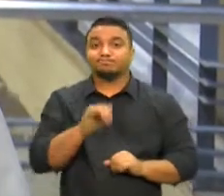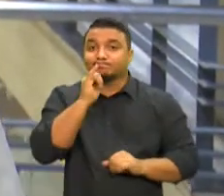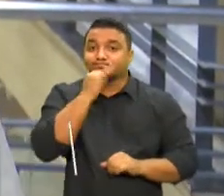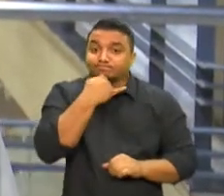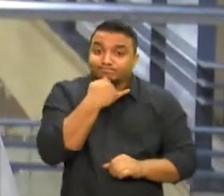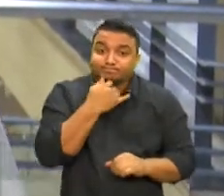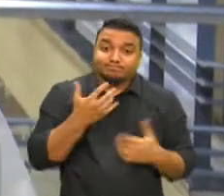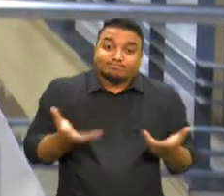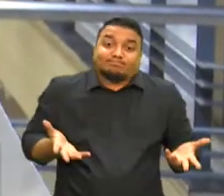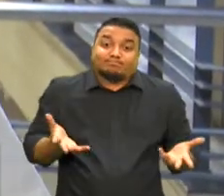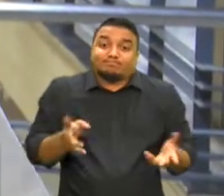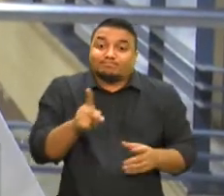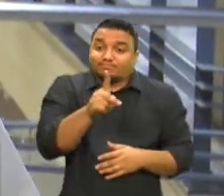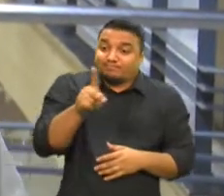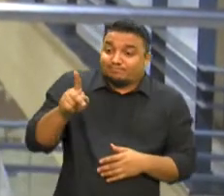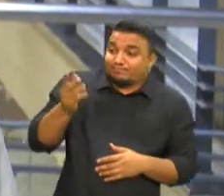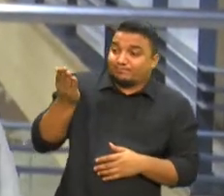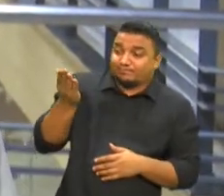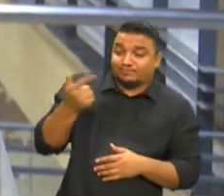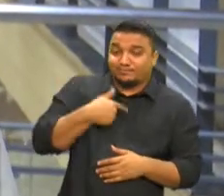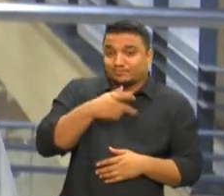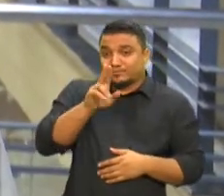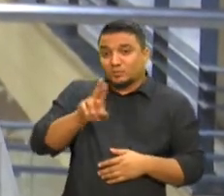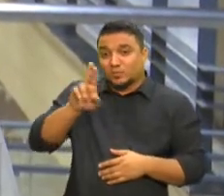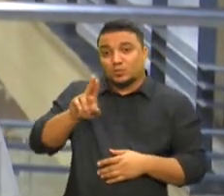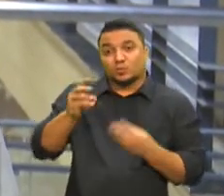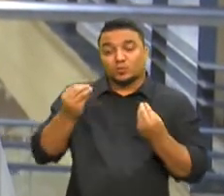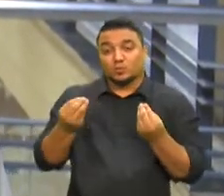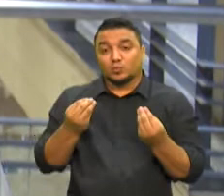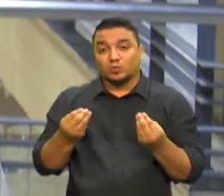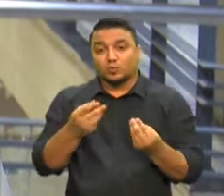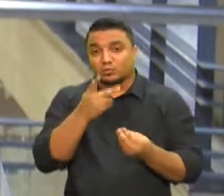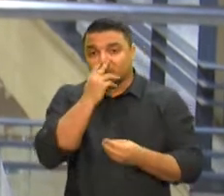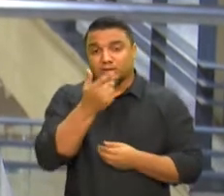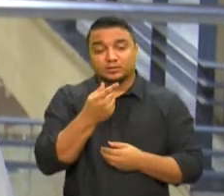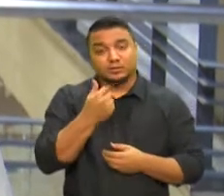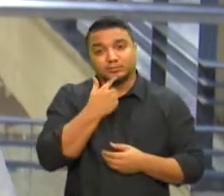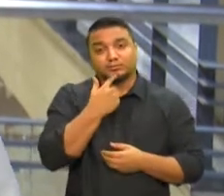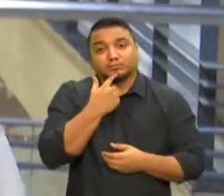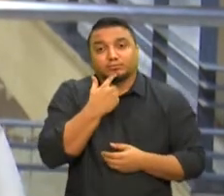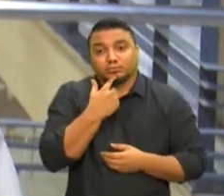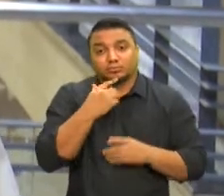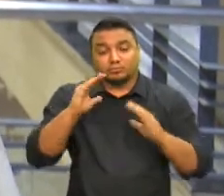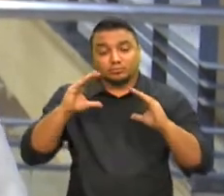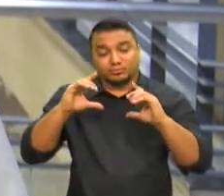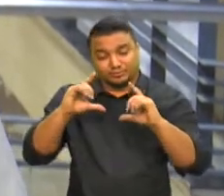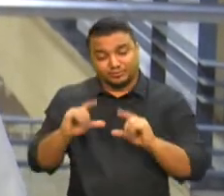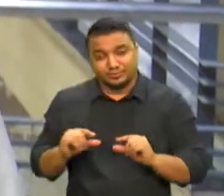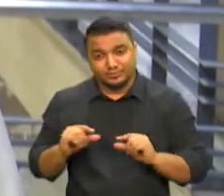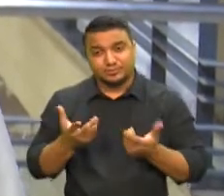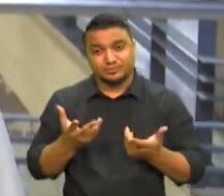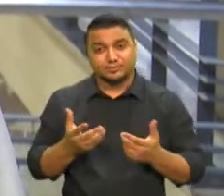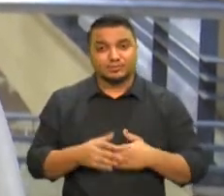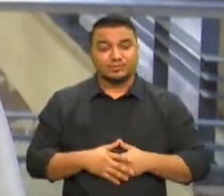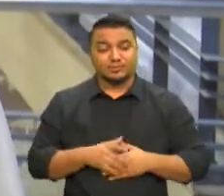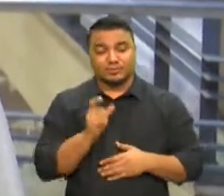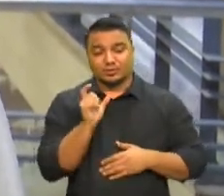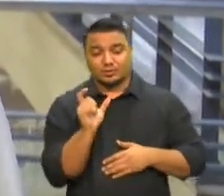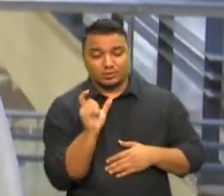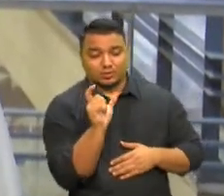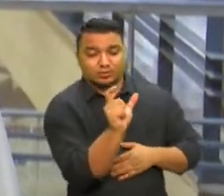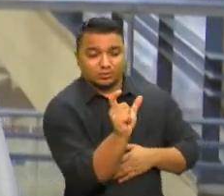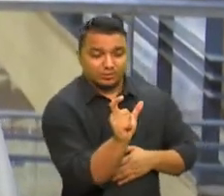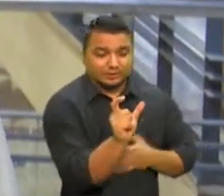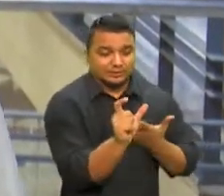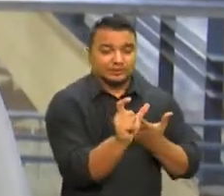o presidente usou baixo calão, expressão inominável, para